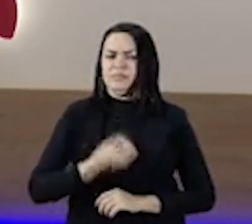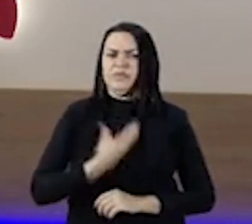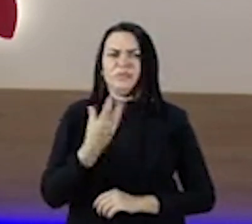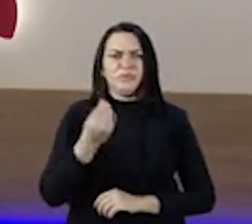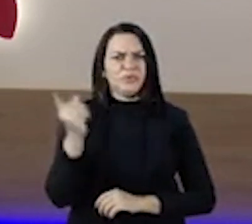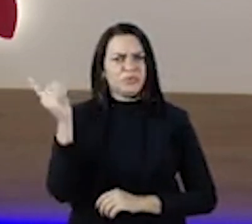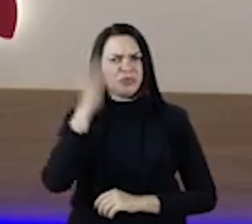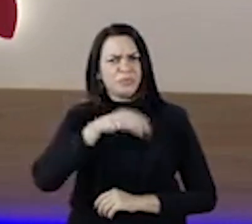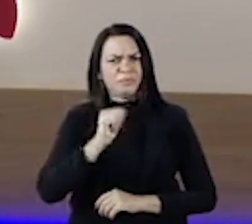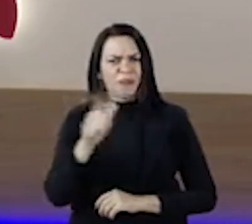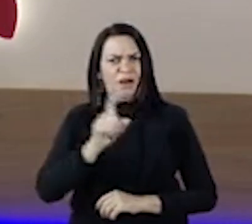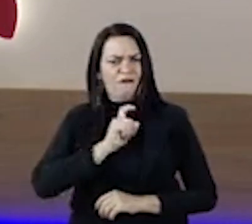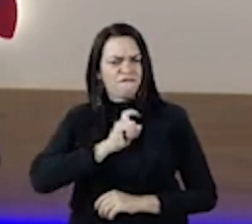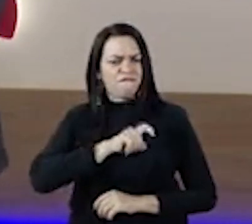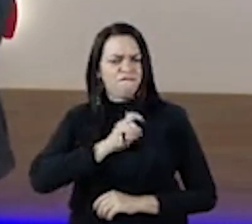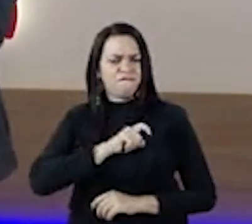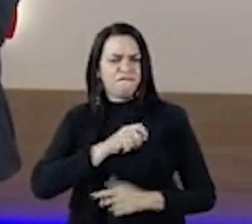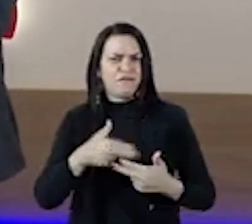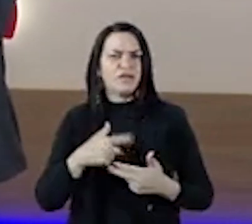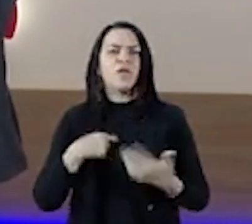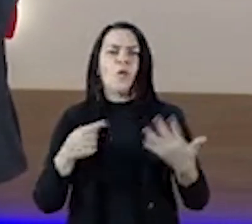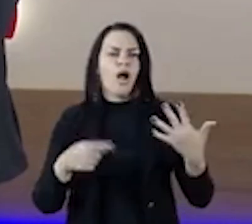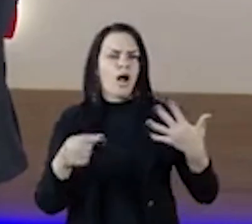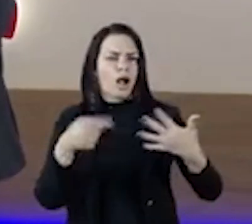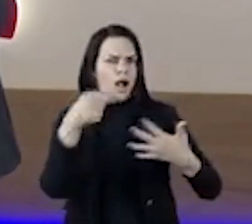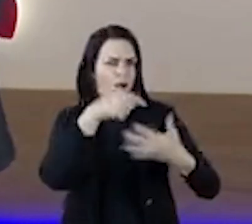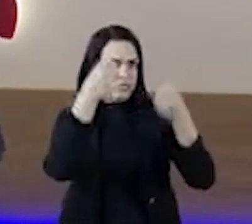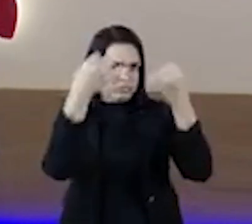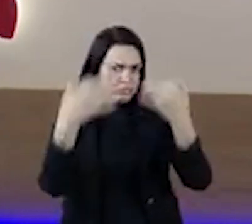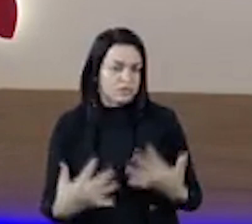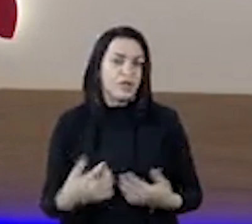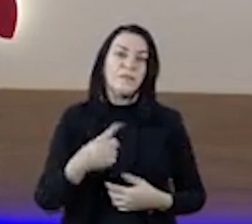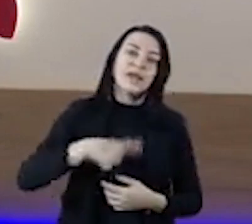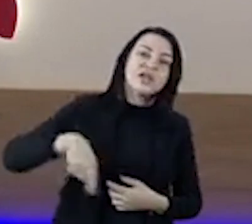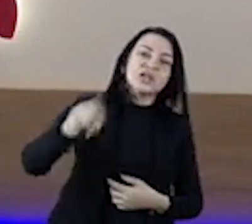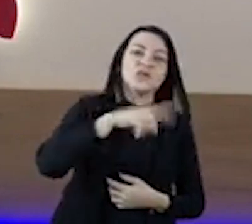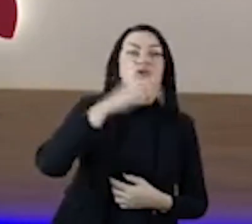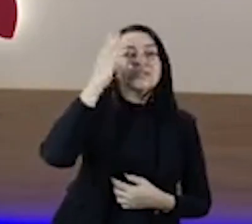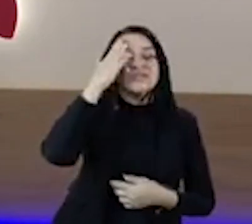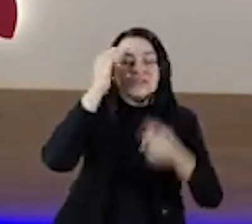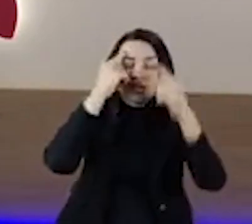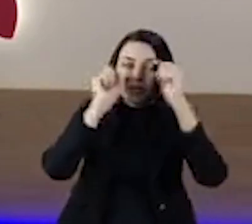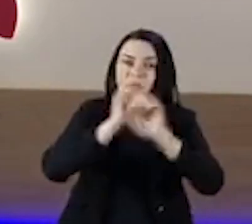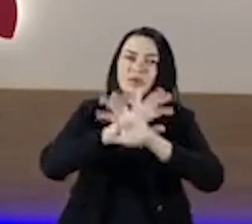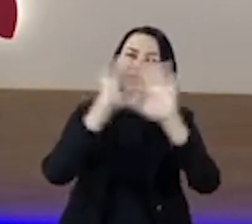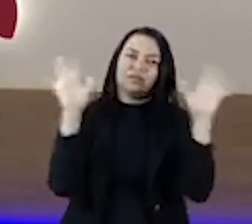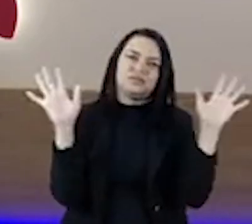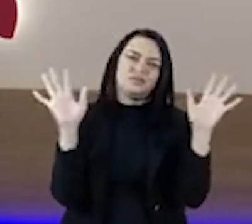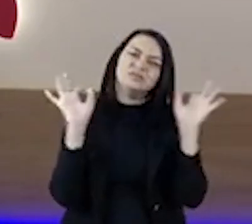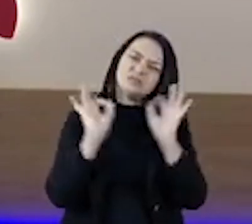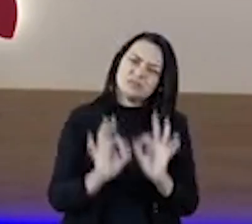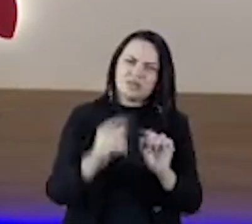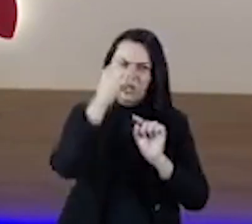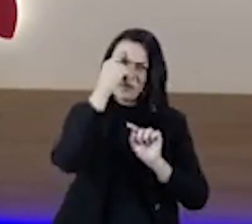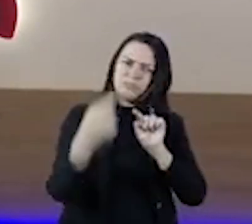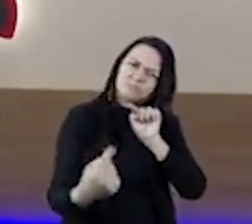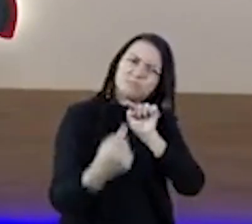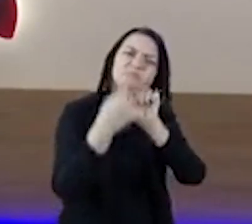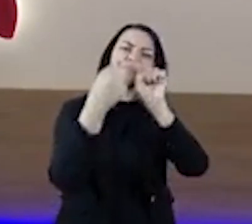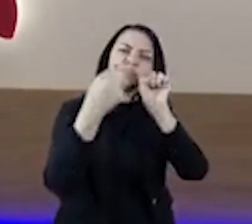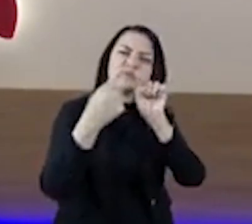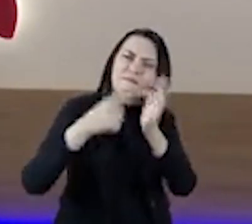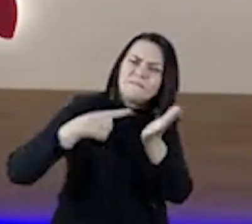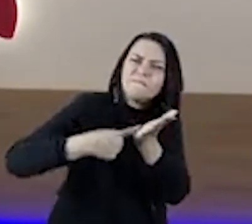circulação de notícias falsas Eu elenquei algumas aqui Para que nós tenhamos clareza Sintonia